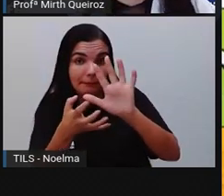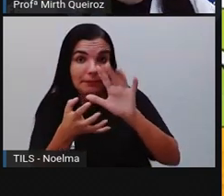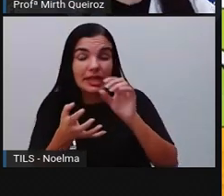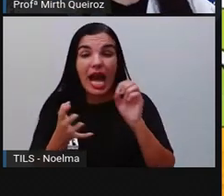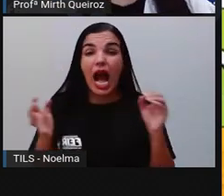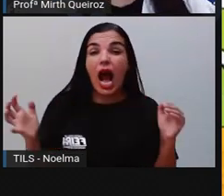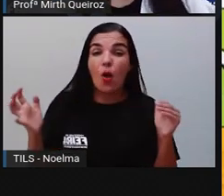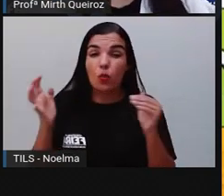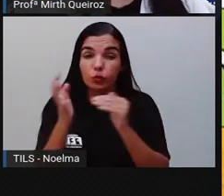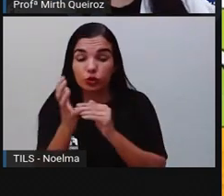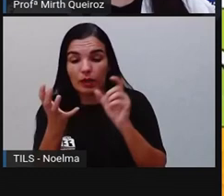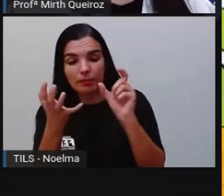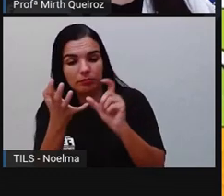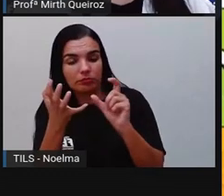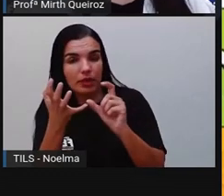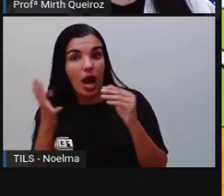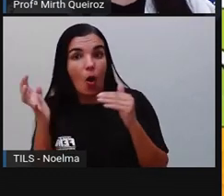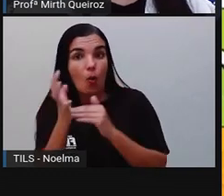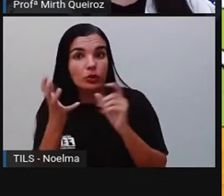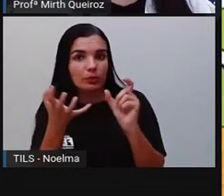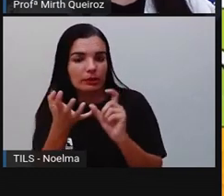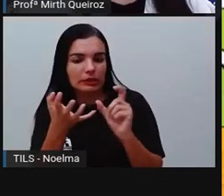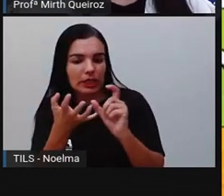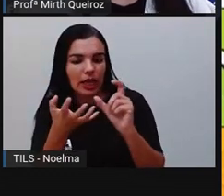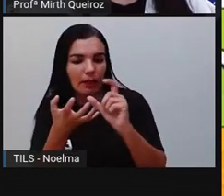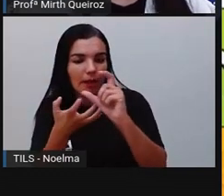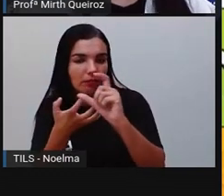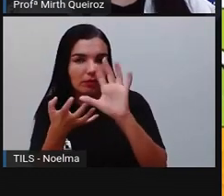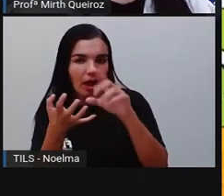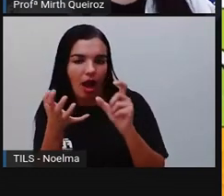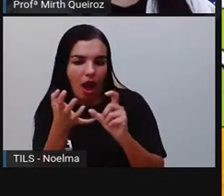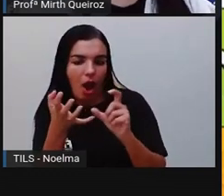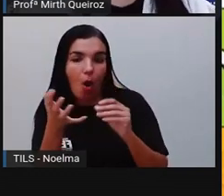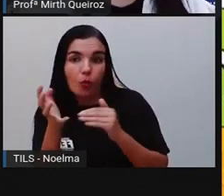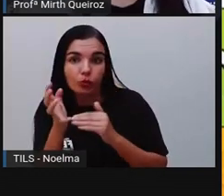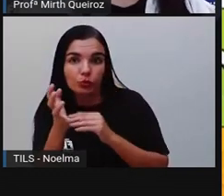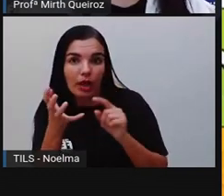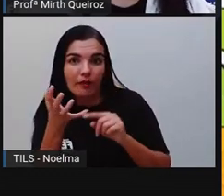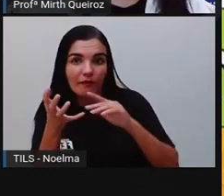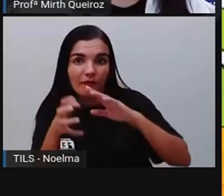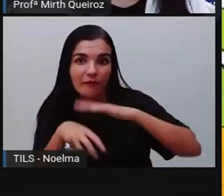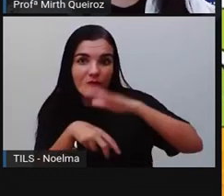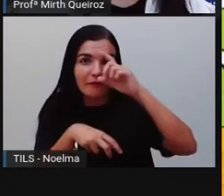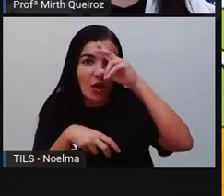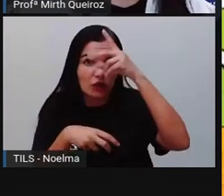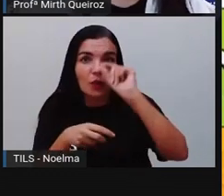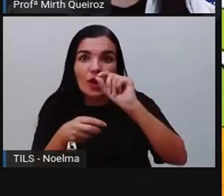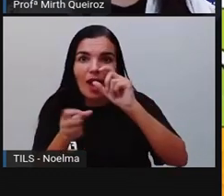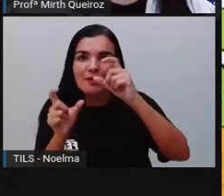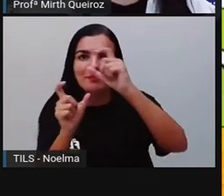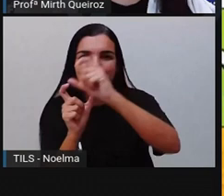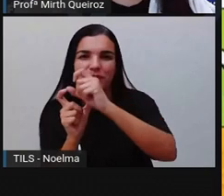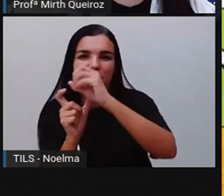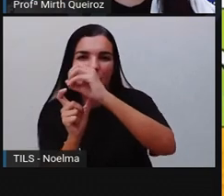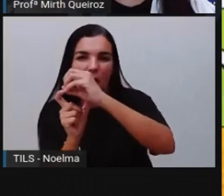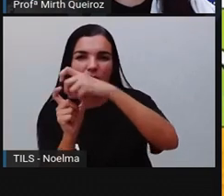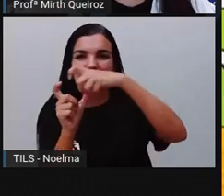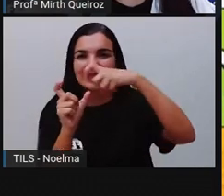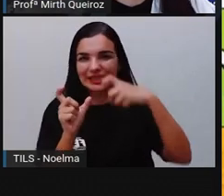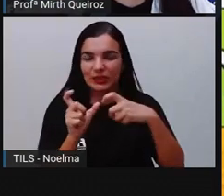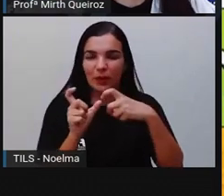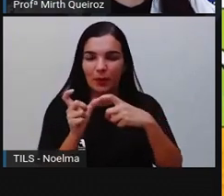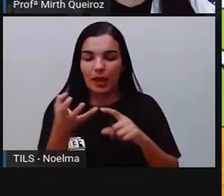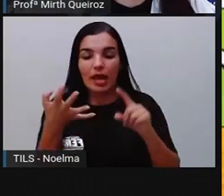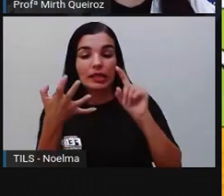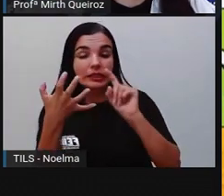se ela for a última, perdão, a última sílaba for a mais forte, se trata de uma palavra oxítona. Se for a